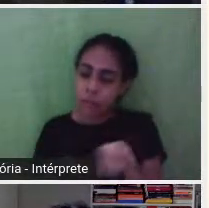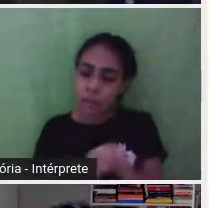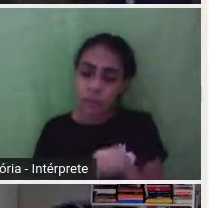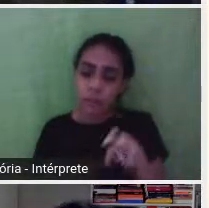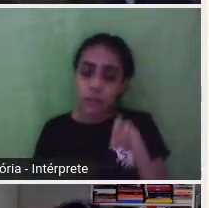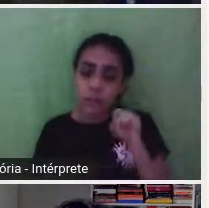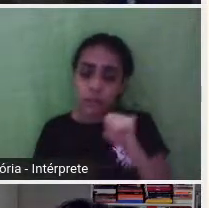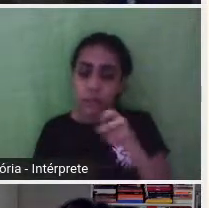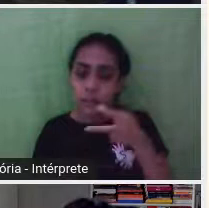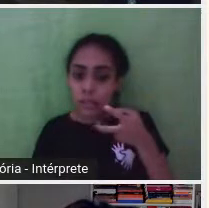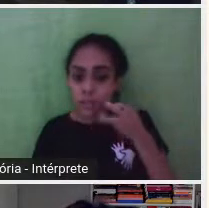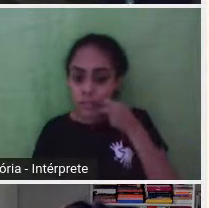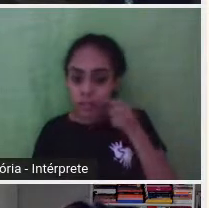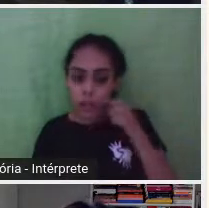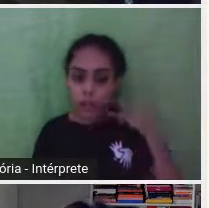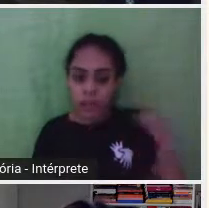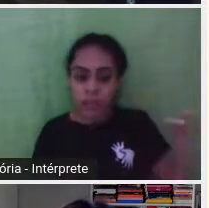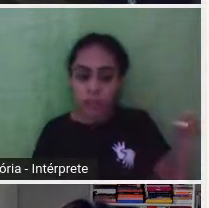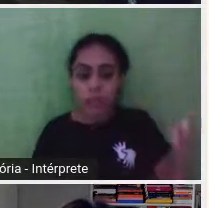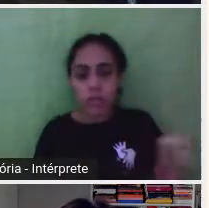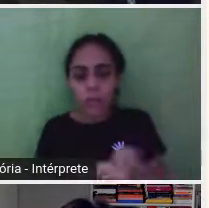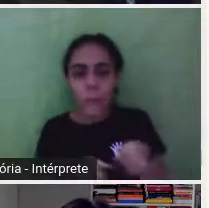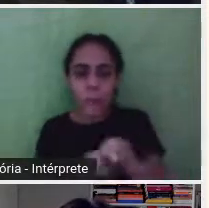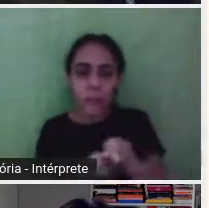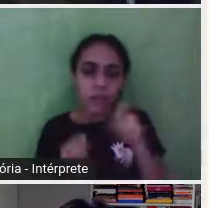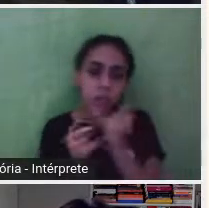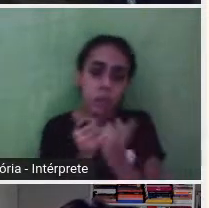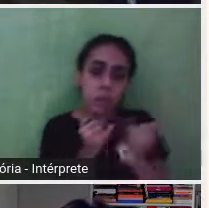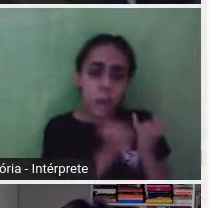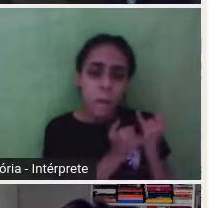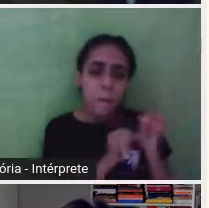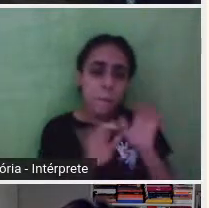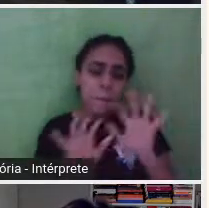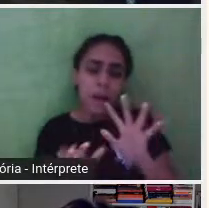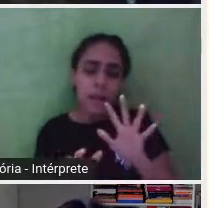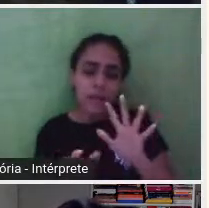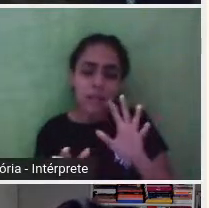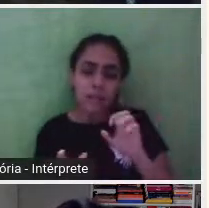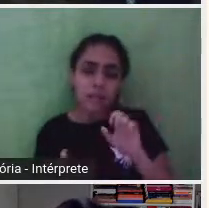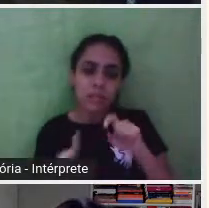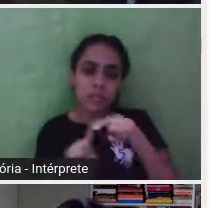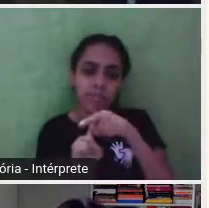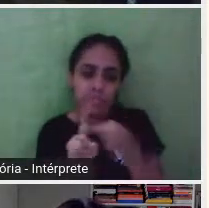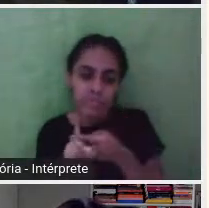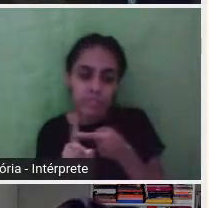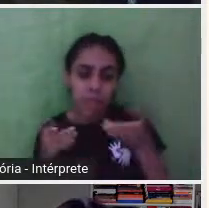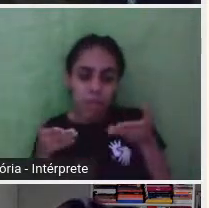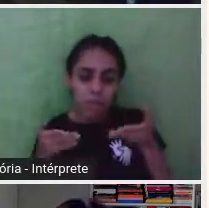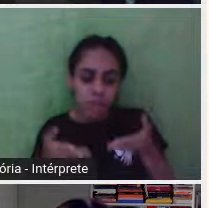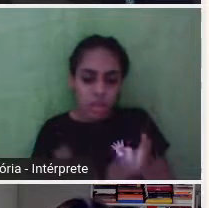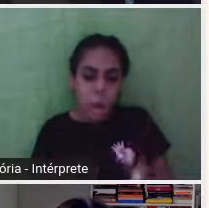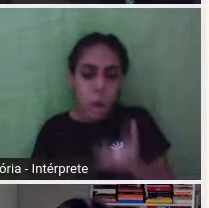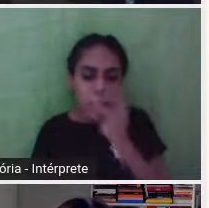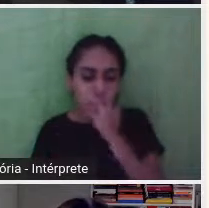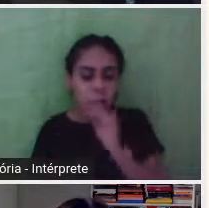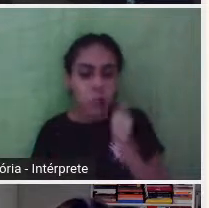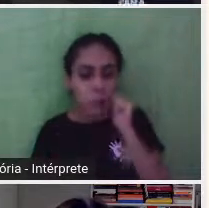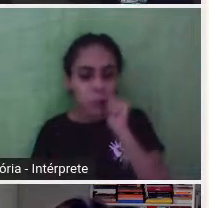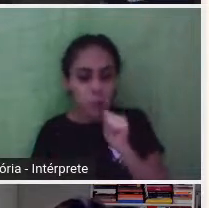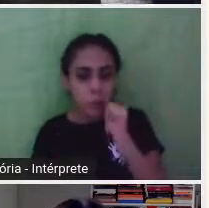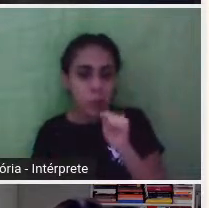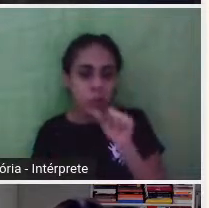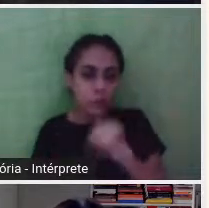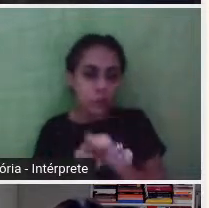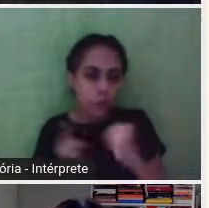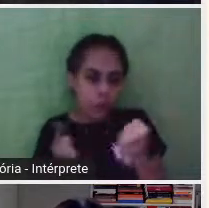mas o ato de gestar um outro ser, e aí você é mulher e mulher é uma construção social em toda a sociedade